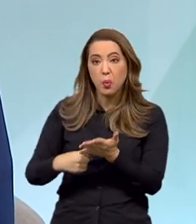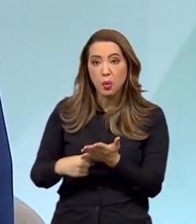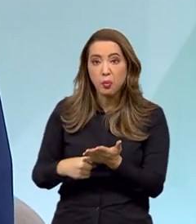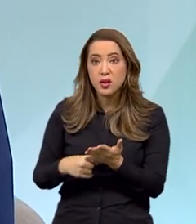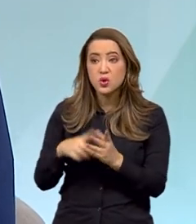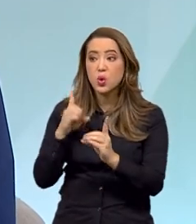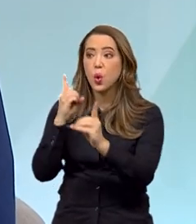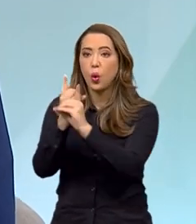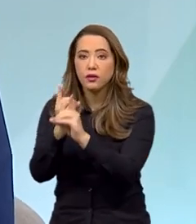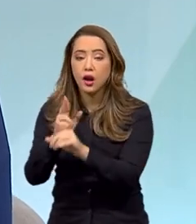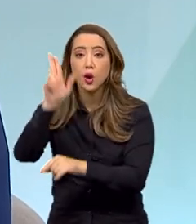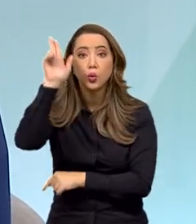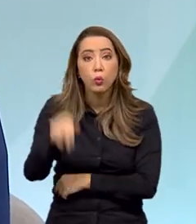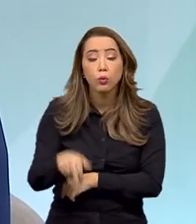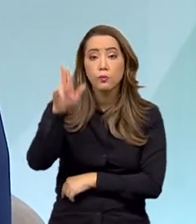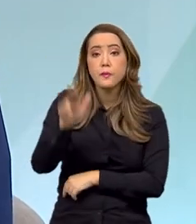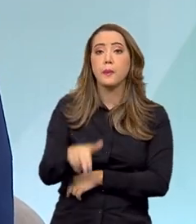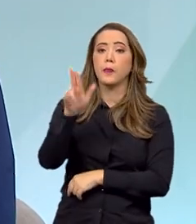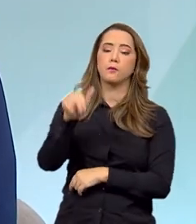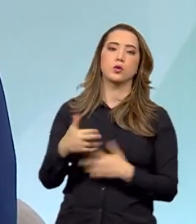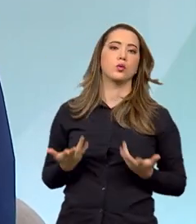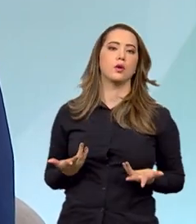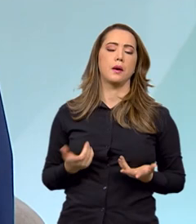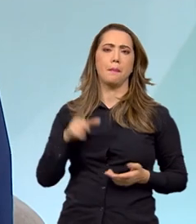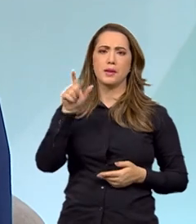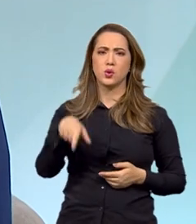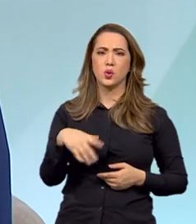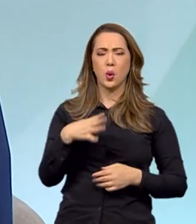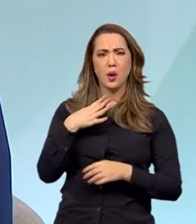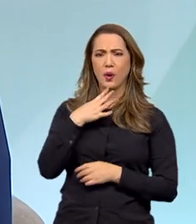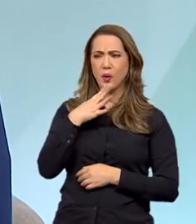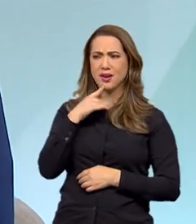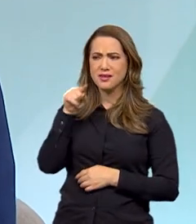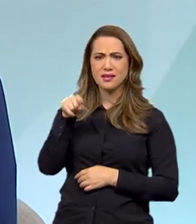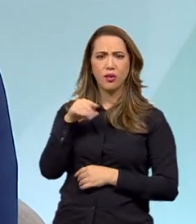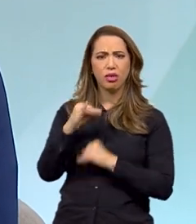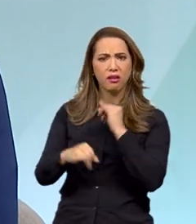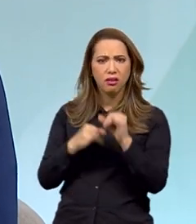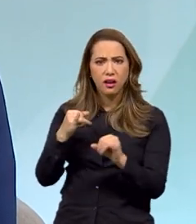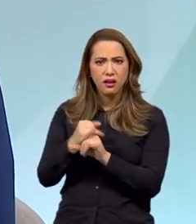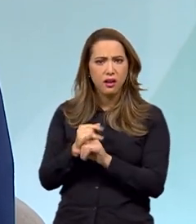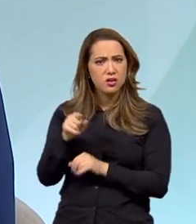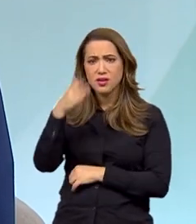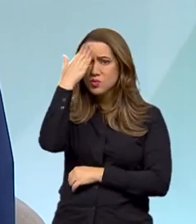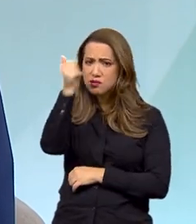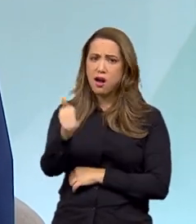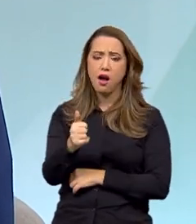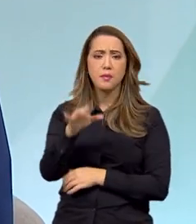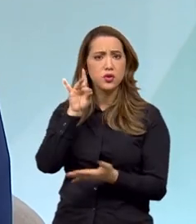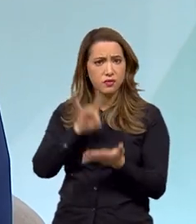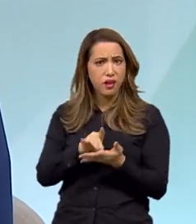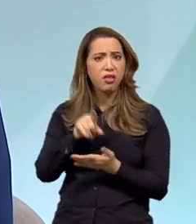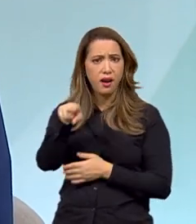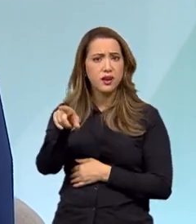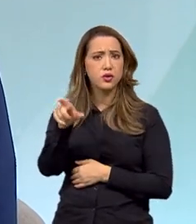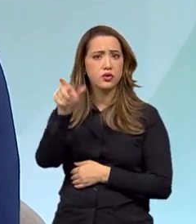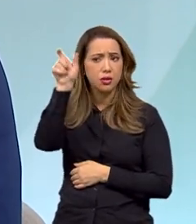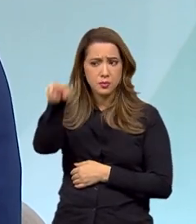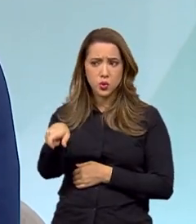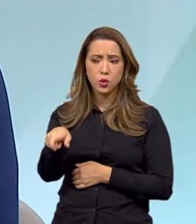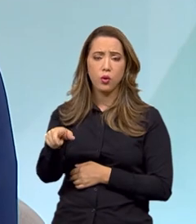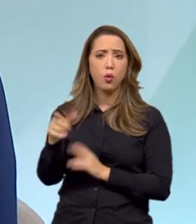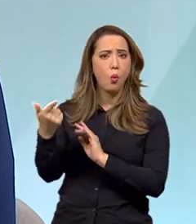pessoalmente, que não é próximo da família. Alguém que você conheceu na internet, que você não sabe se aquela pessoa tem mesmo aquela identidade.